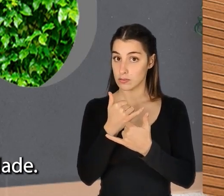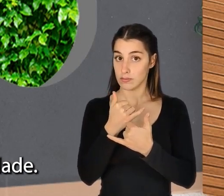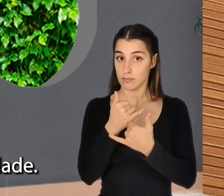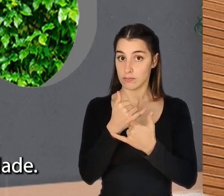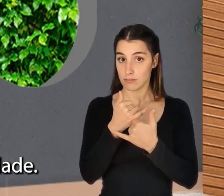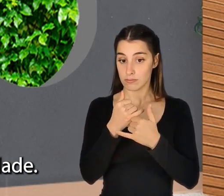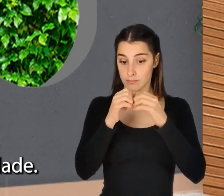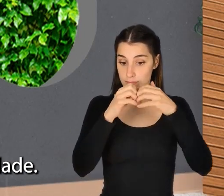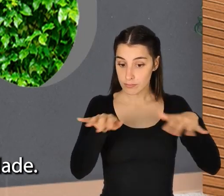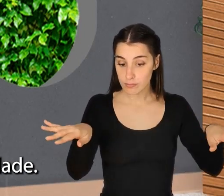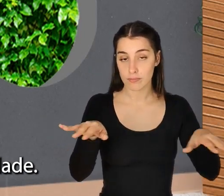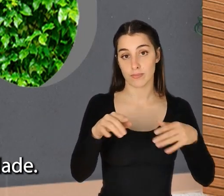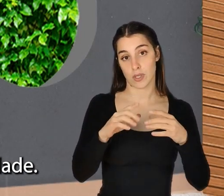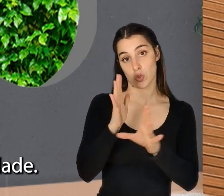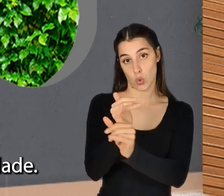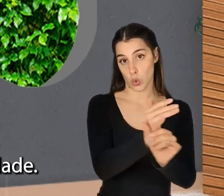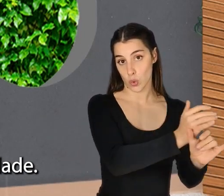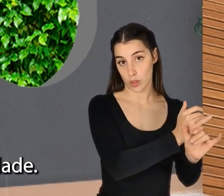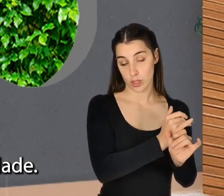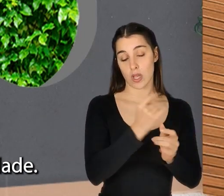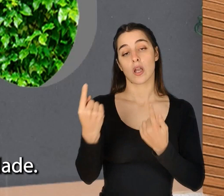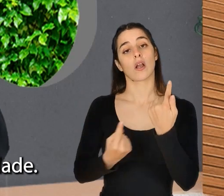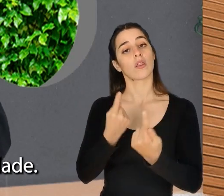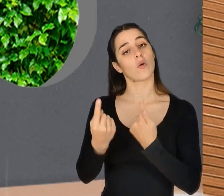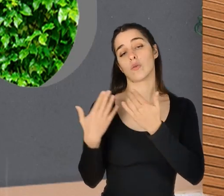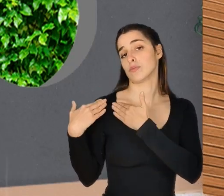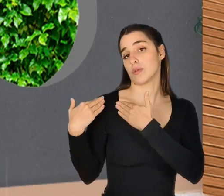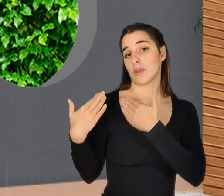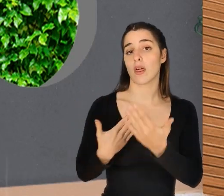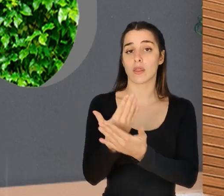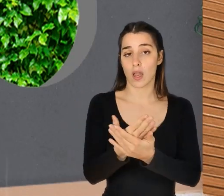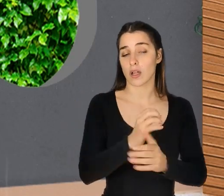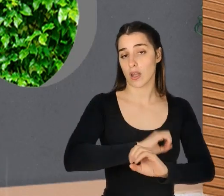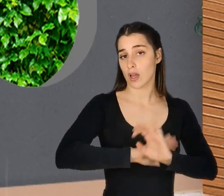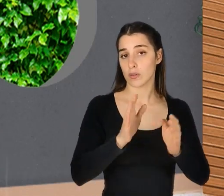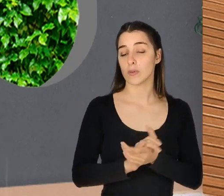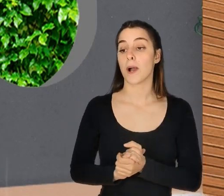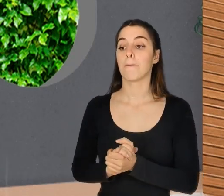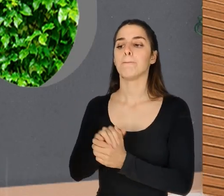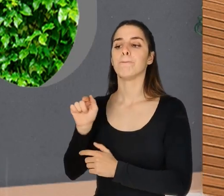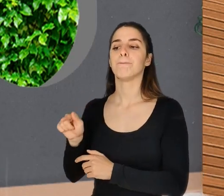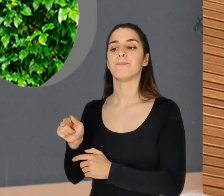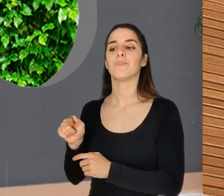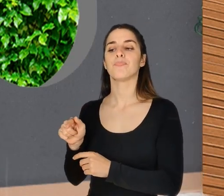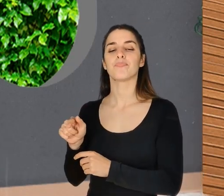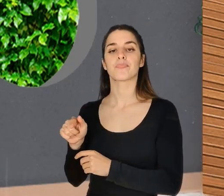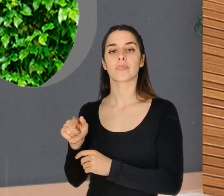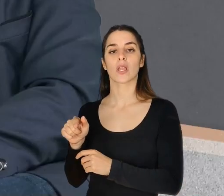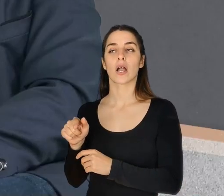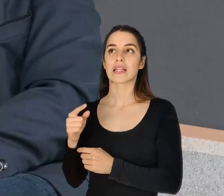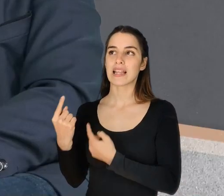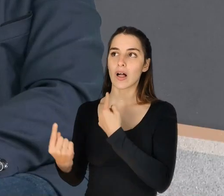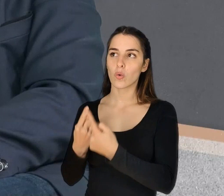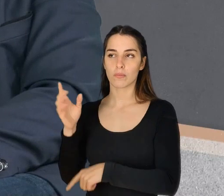cada um deve ter também consciente essa responsabilidade, de forma que eu posso contribuir. E o que é que provoca,